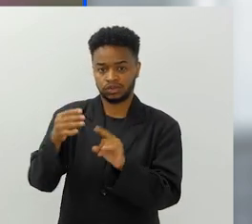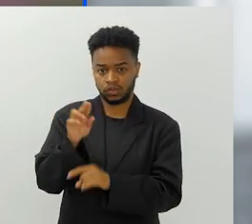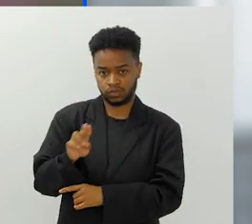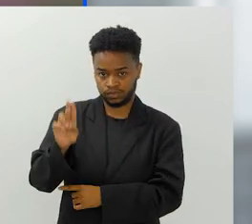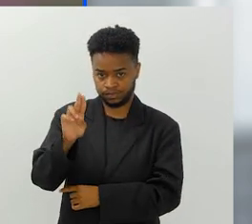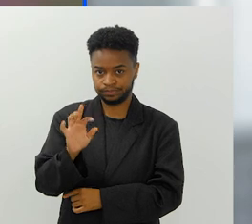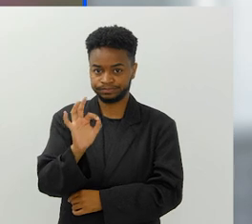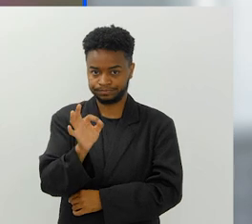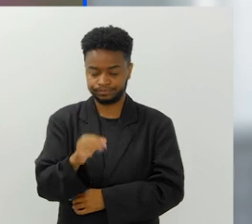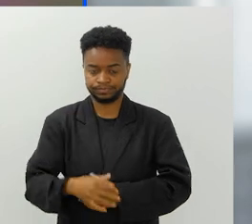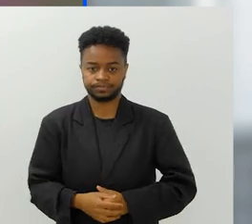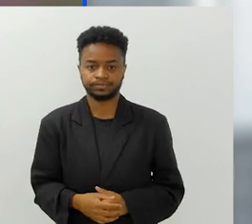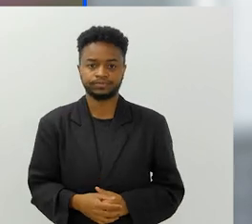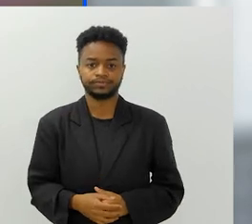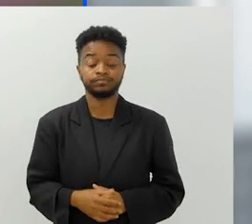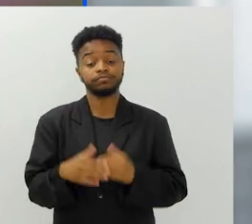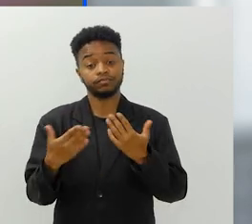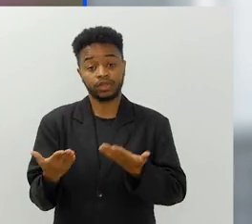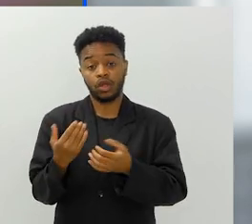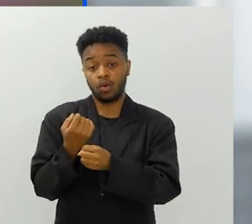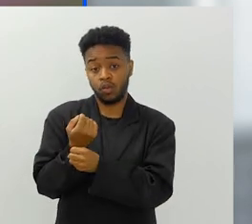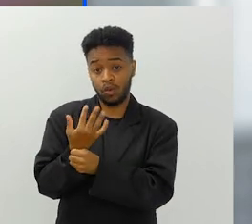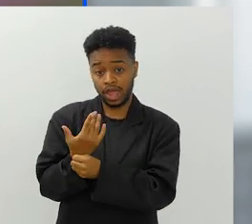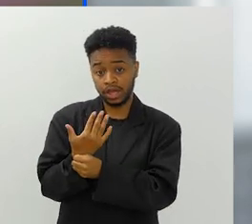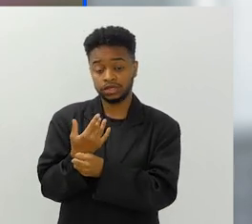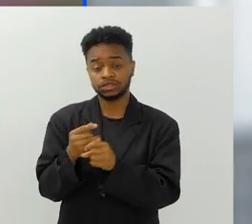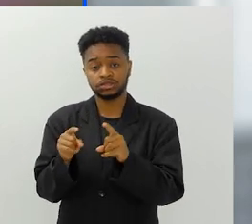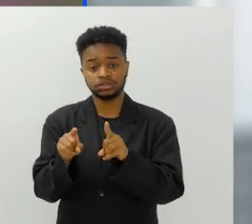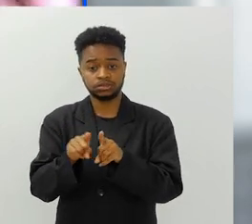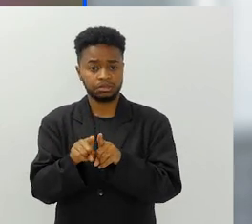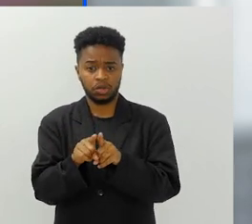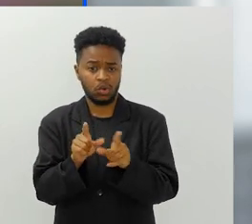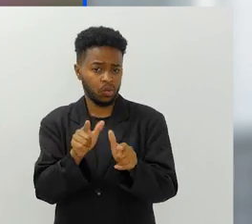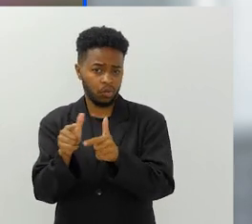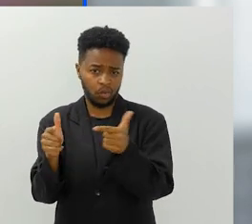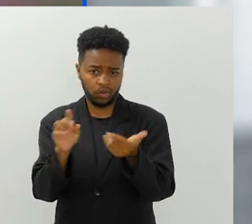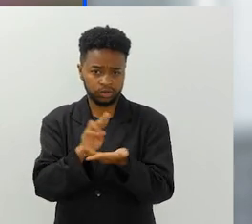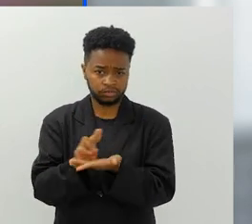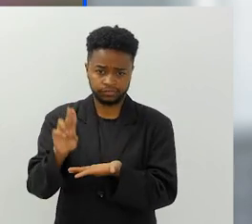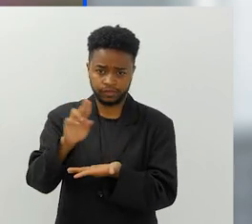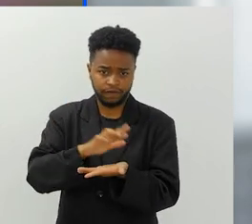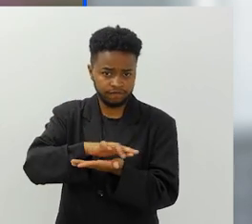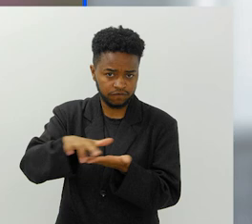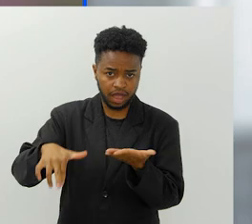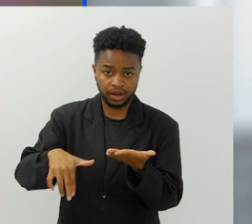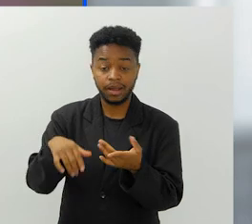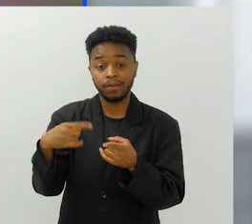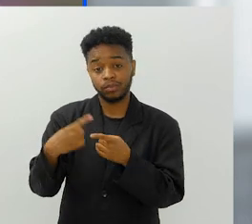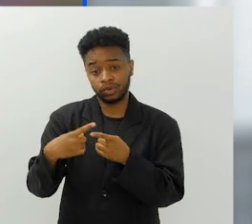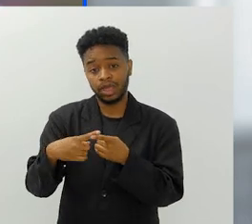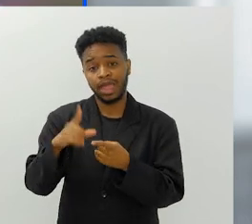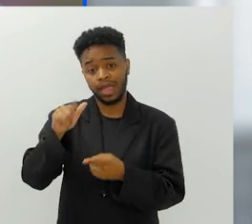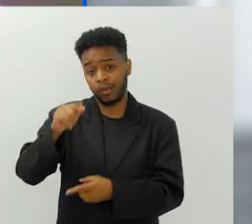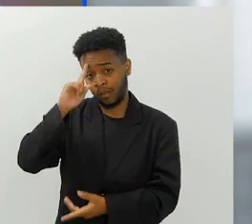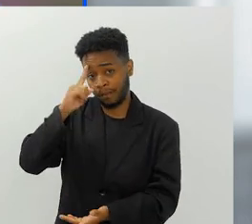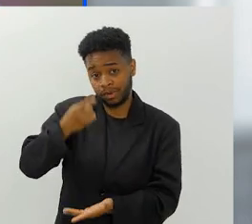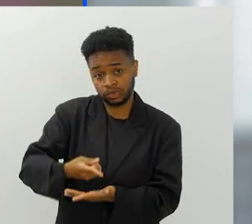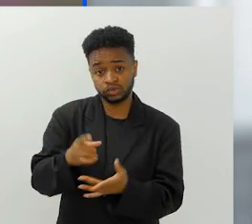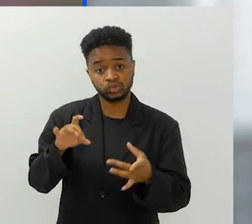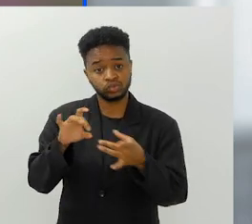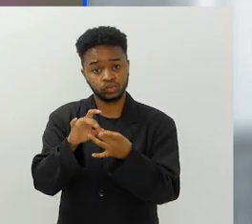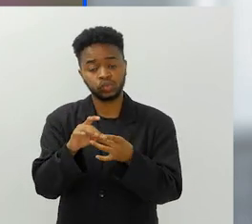universitária. E a UERJ, assim como várias outras universidades, porque isso é uma